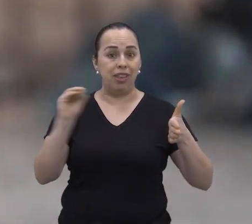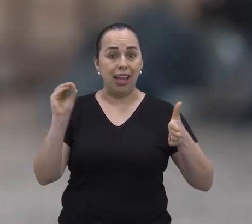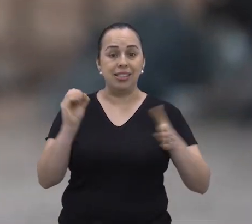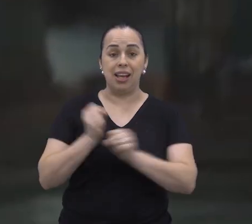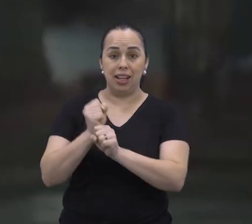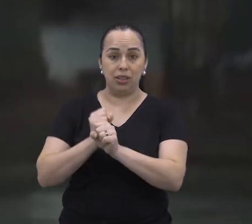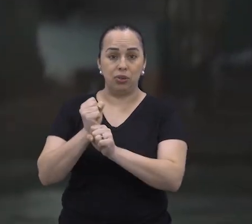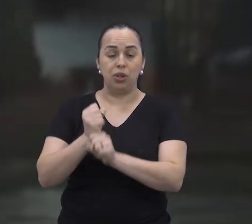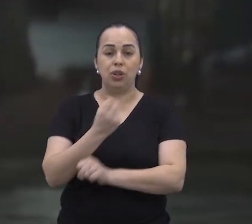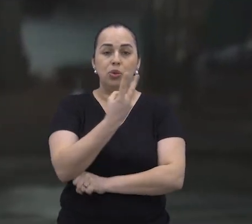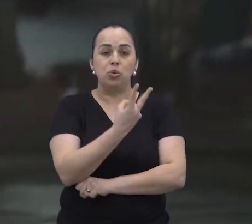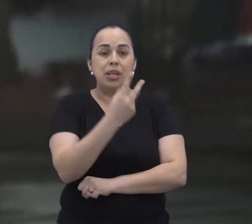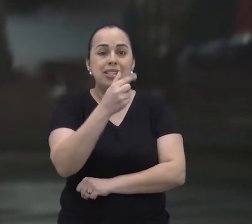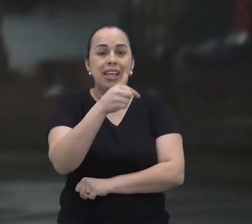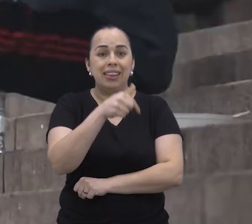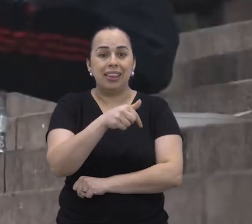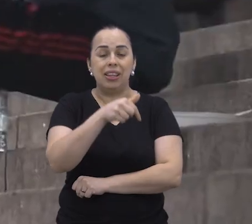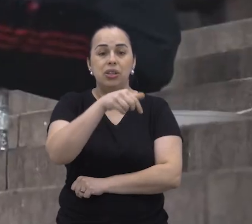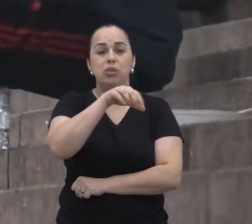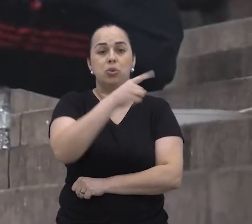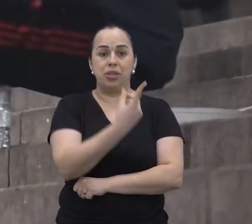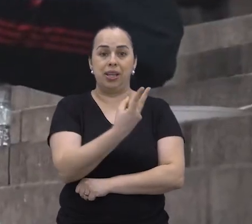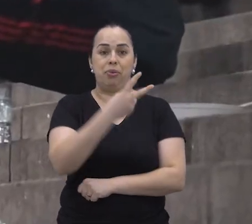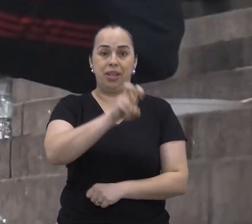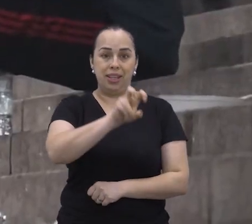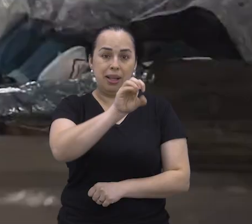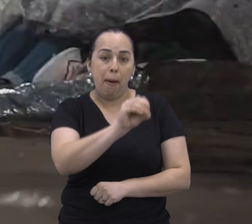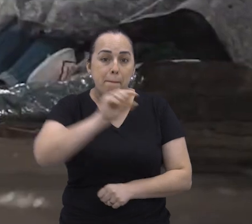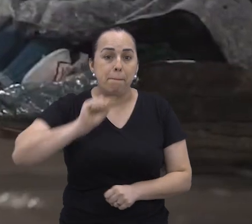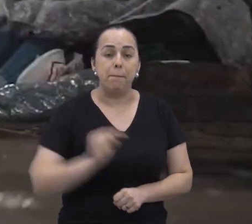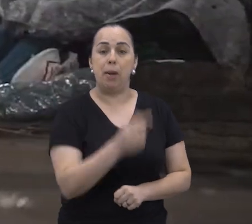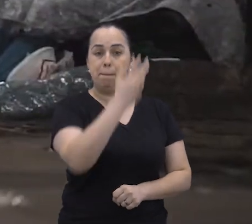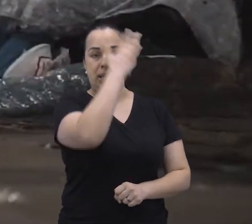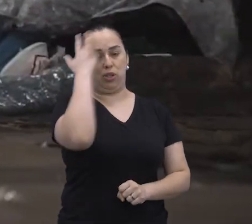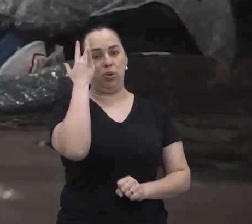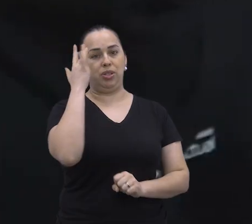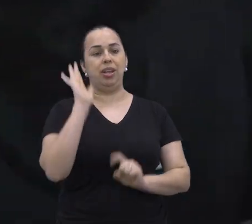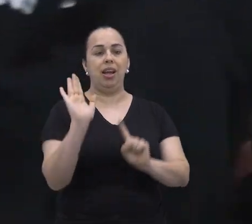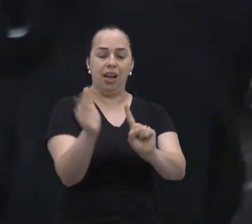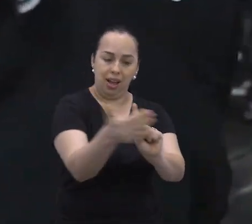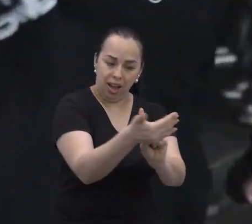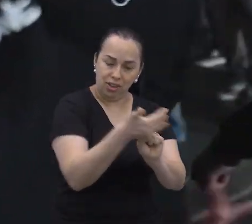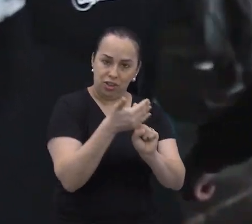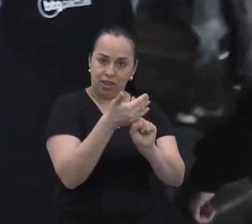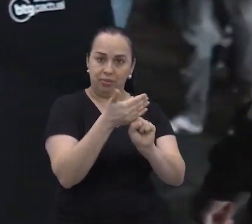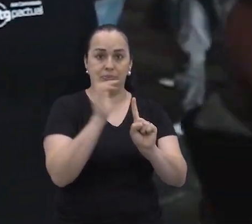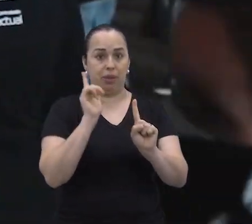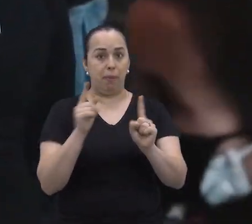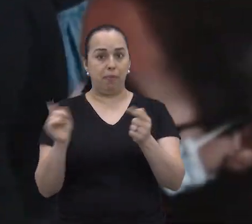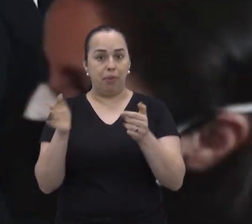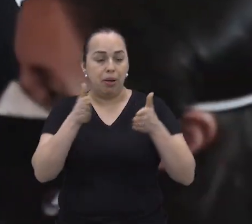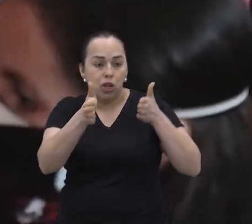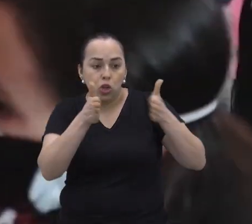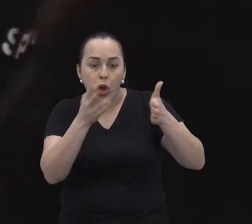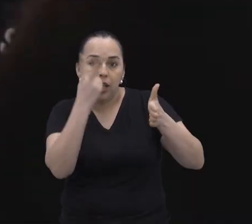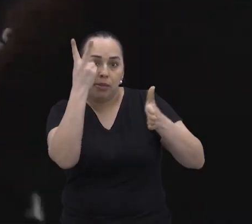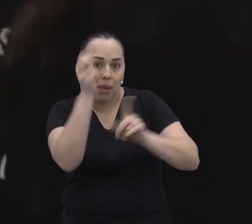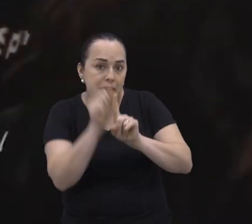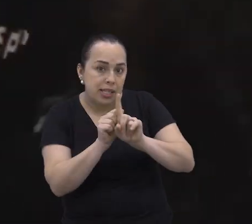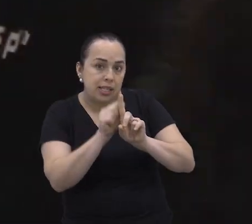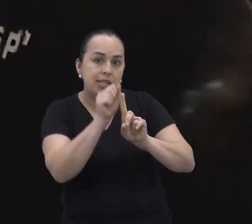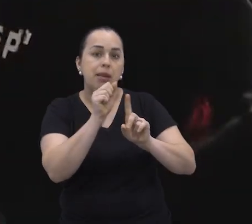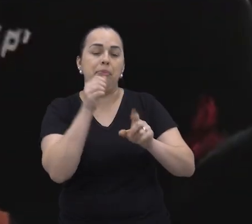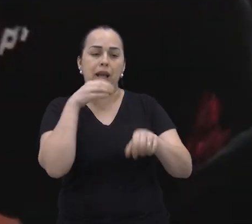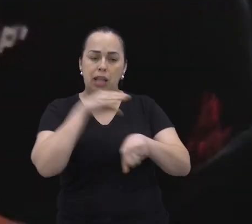anos, cerca de 250 mil pessoas já foram ajudadas. Os selecionados passam por dois meses de